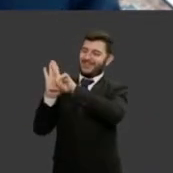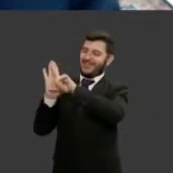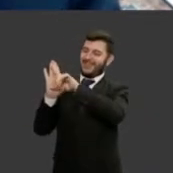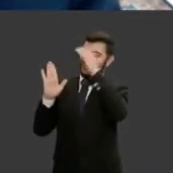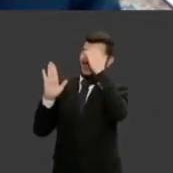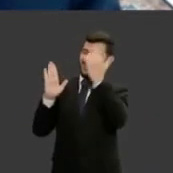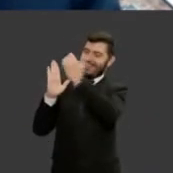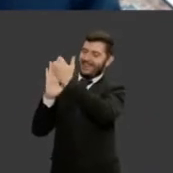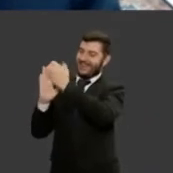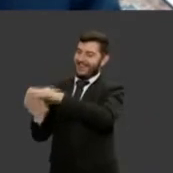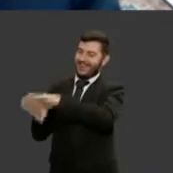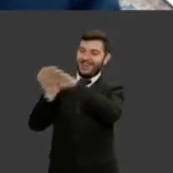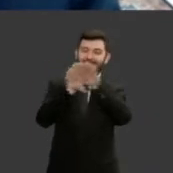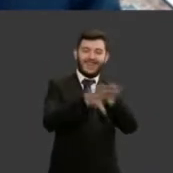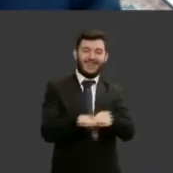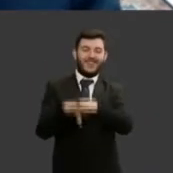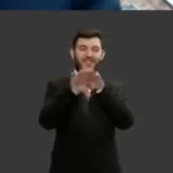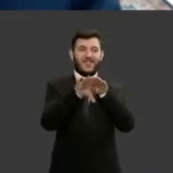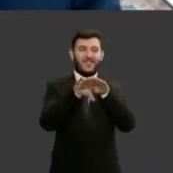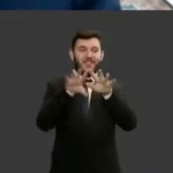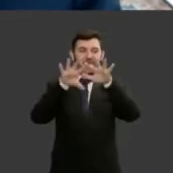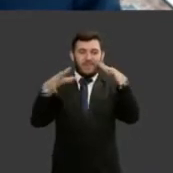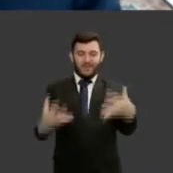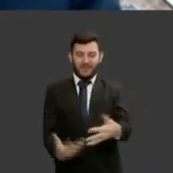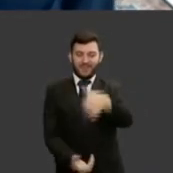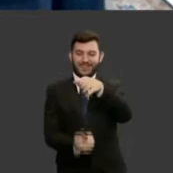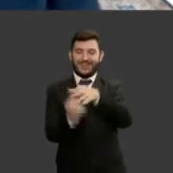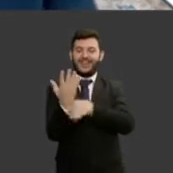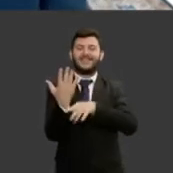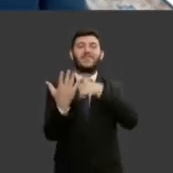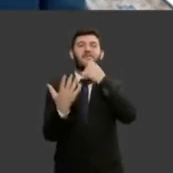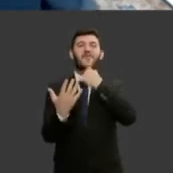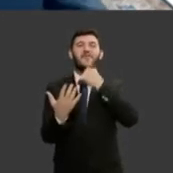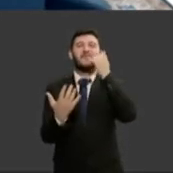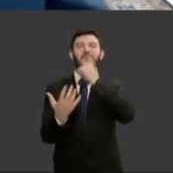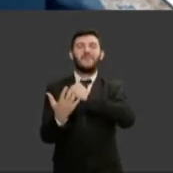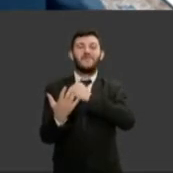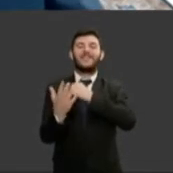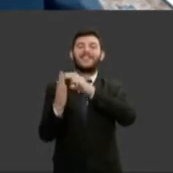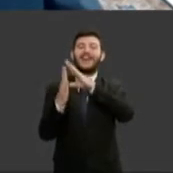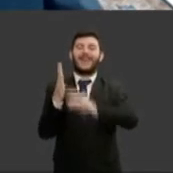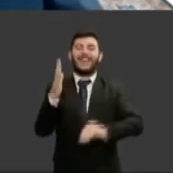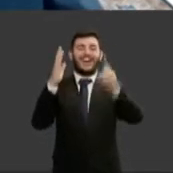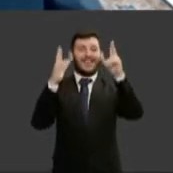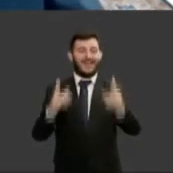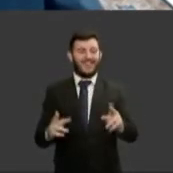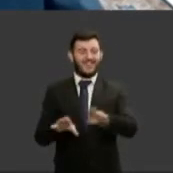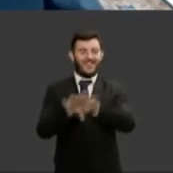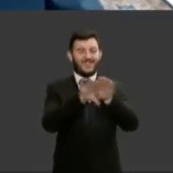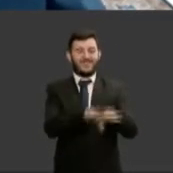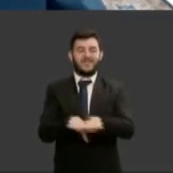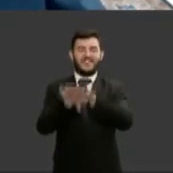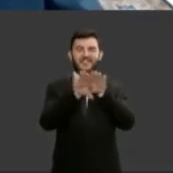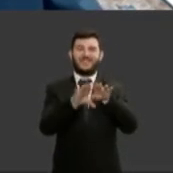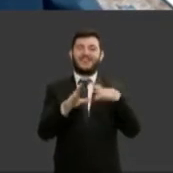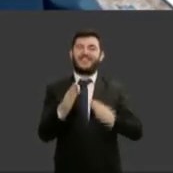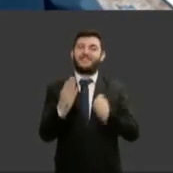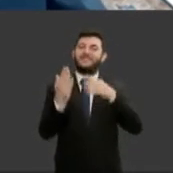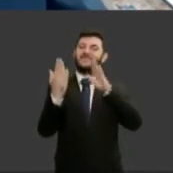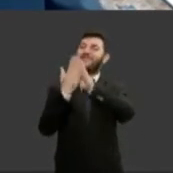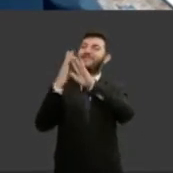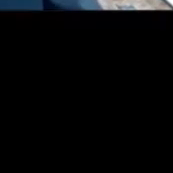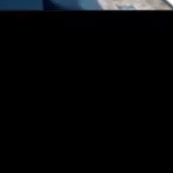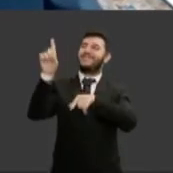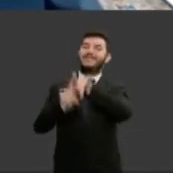mundo, homens e mulheres iguais perante o Criador. Também quero destacar a presença de advogadas, de